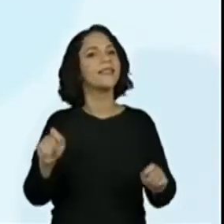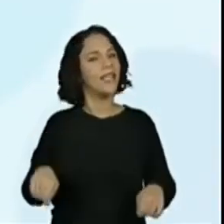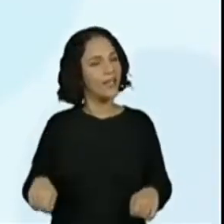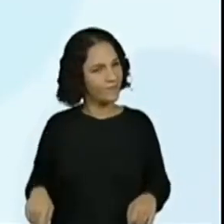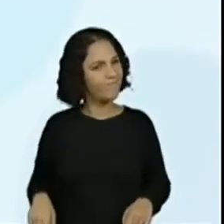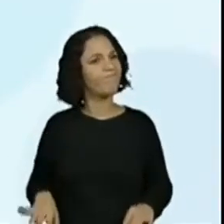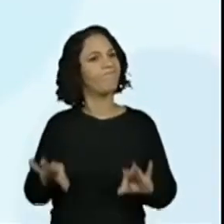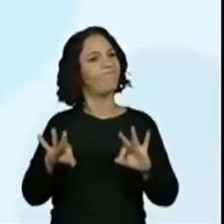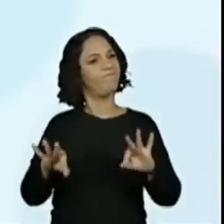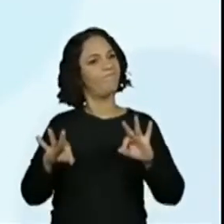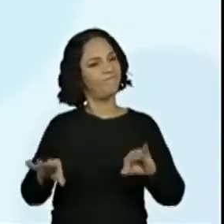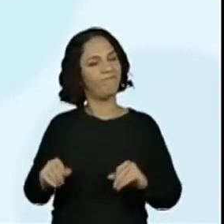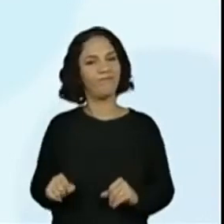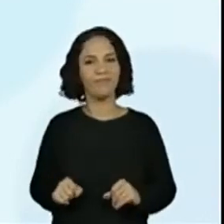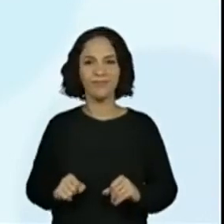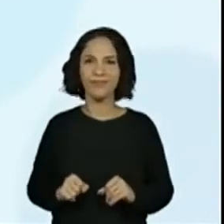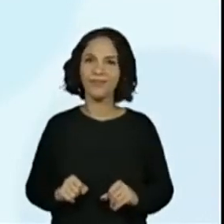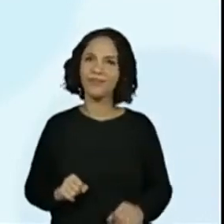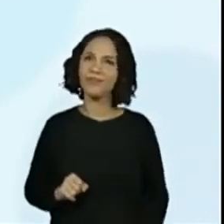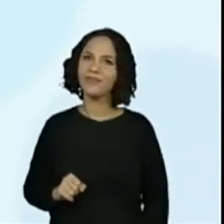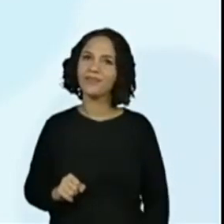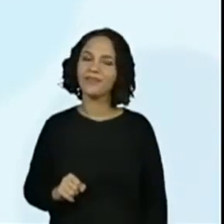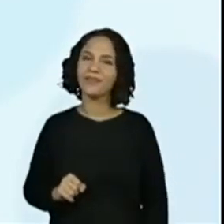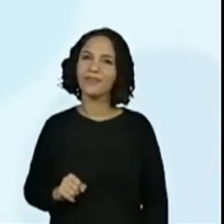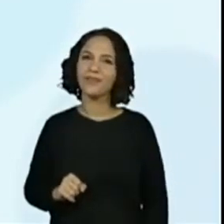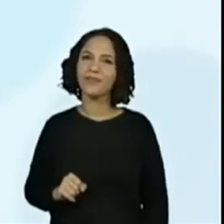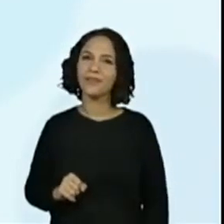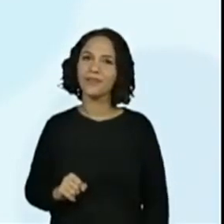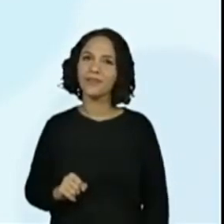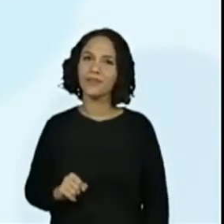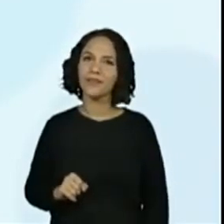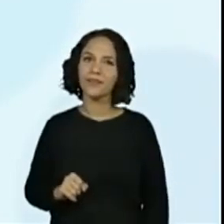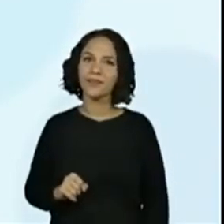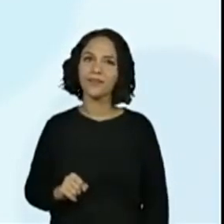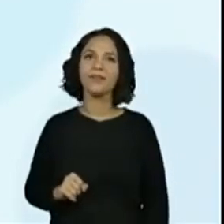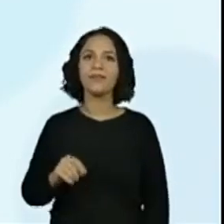dá certinho. TAM-TE. Bastante.